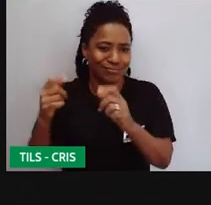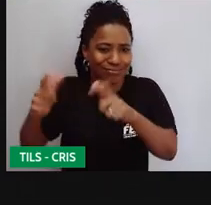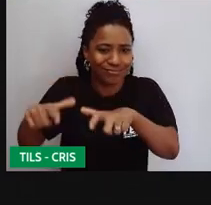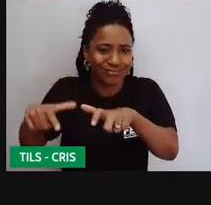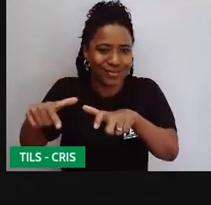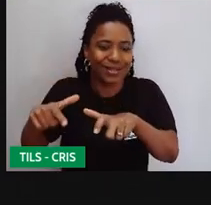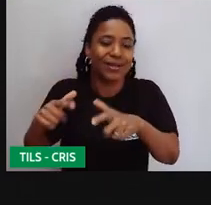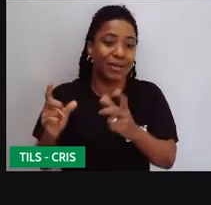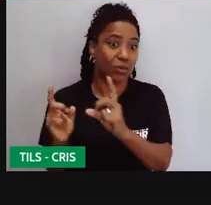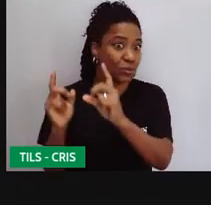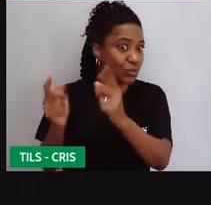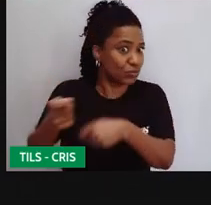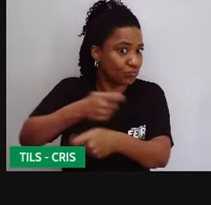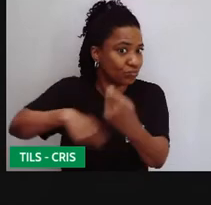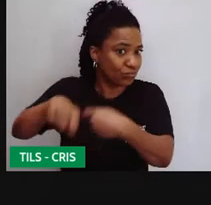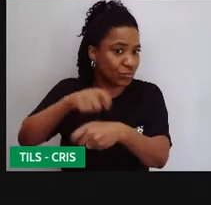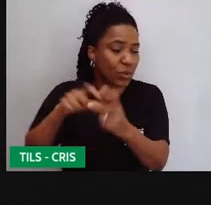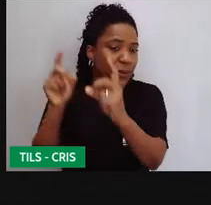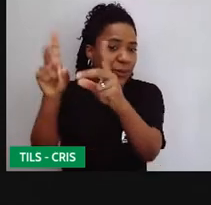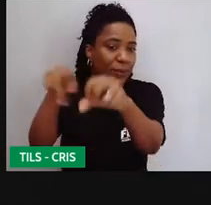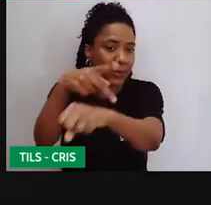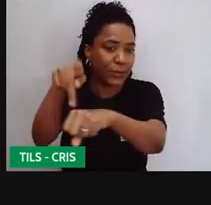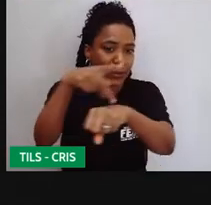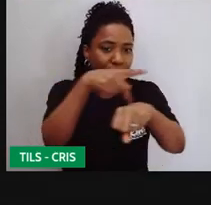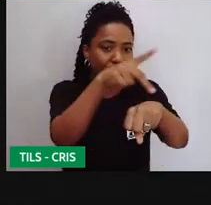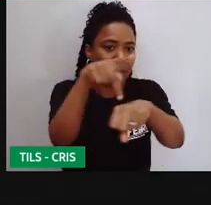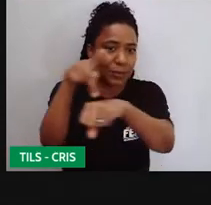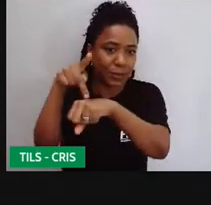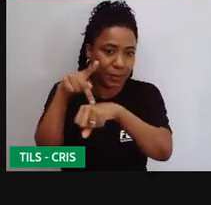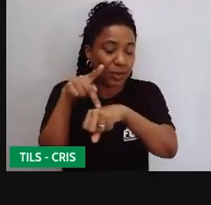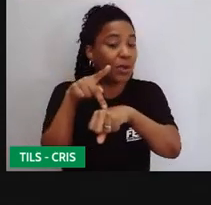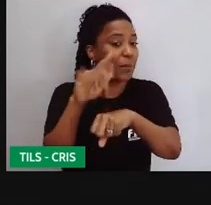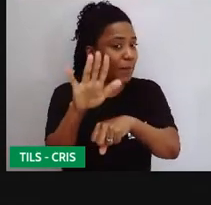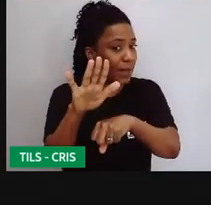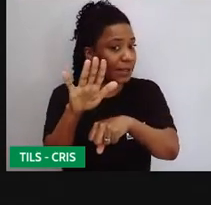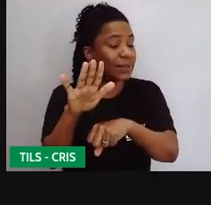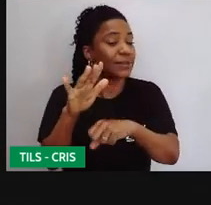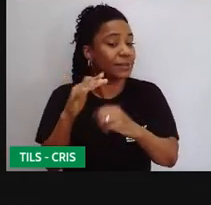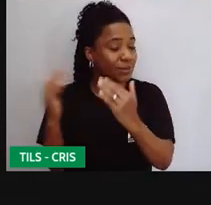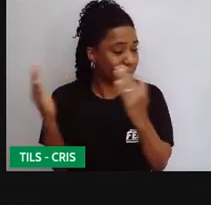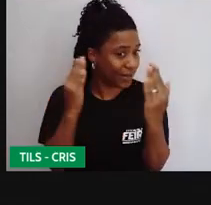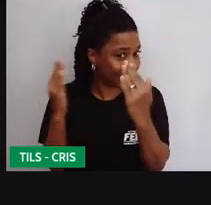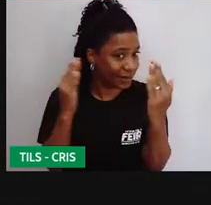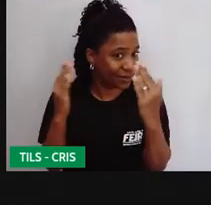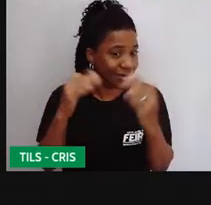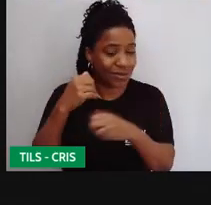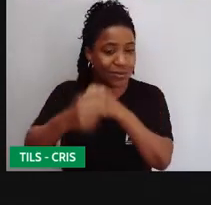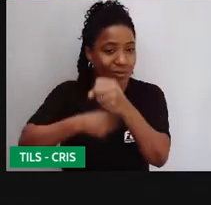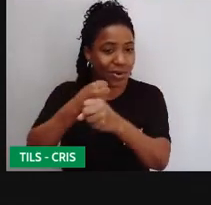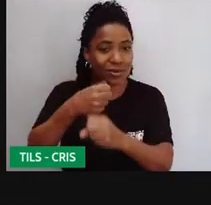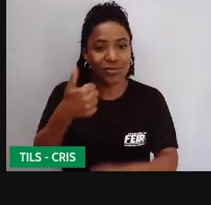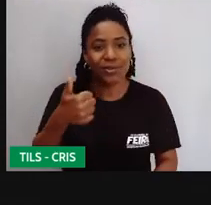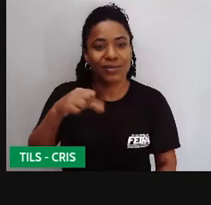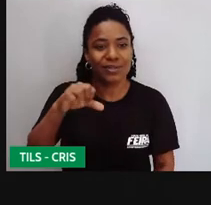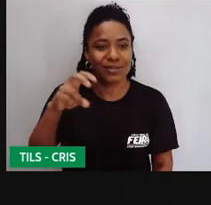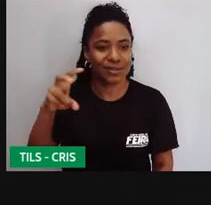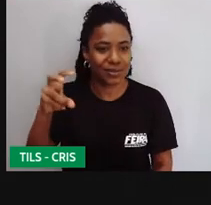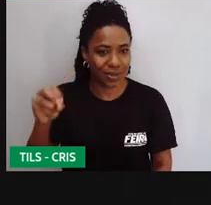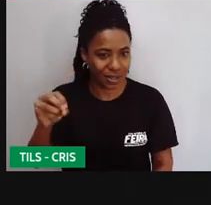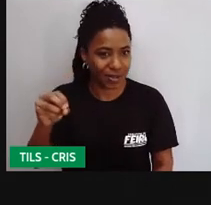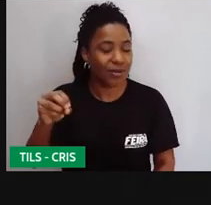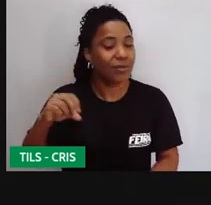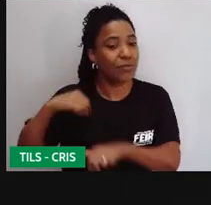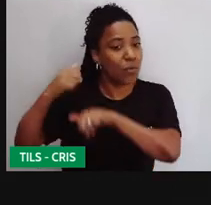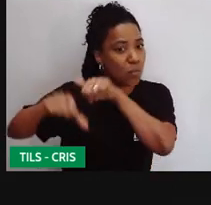tem hoje, é claro que a gente ainda precisa melhorar muito, mas comparado com essa década, com a década de 50, a gente mudou muito